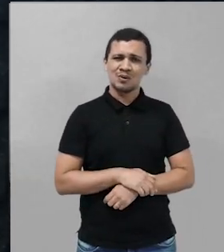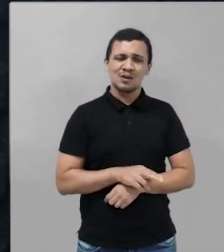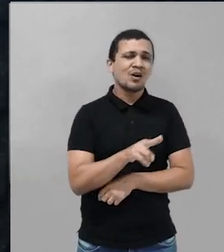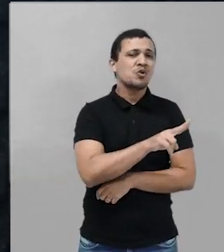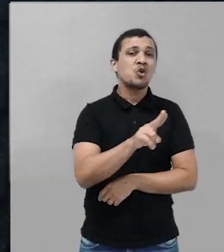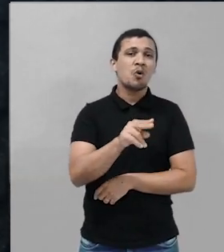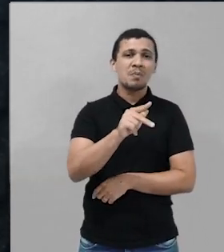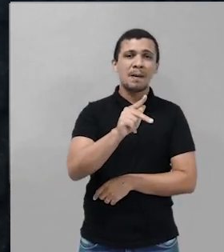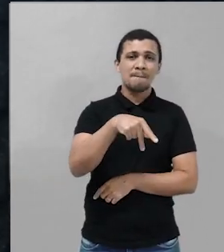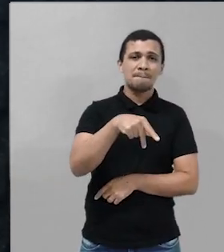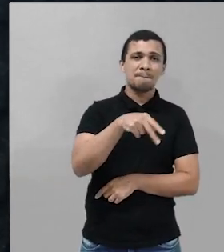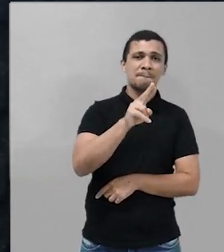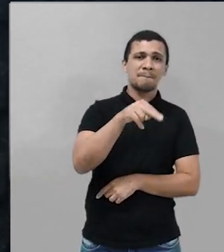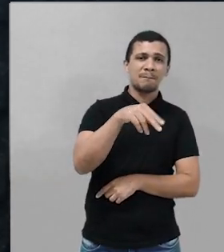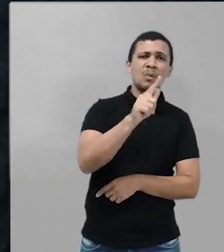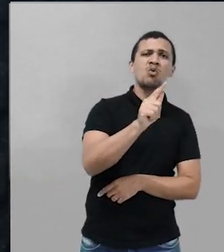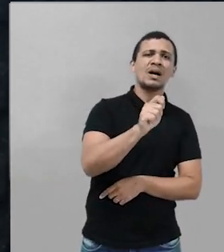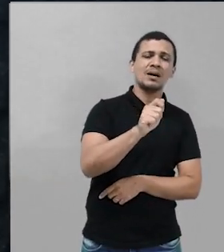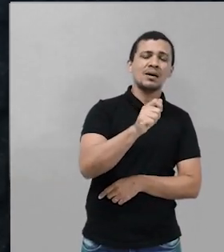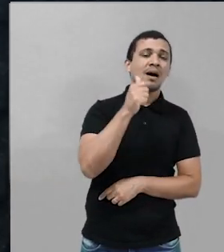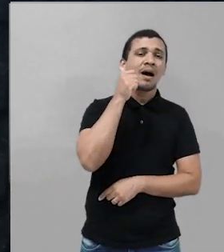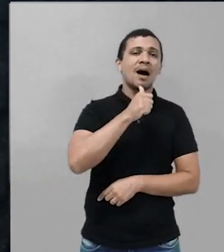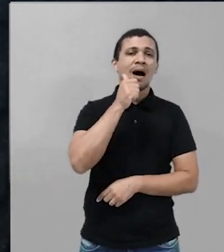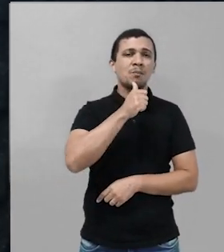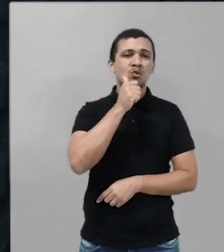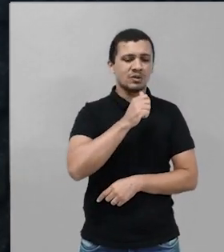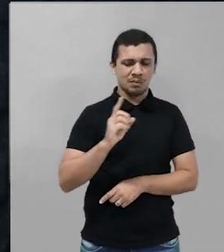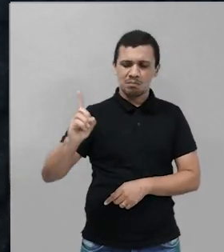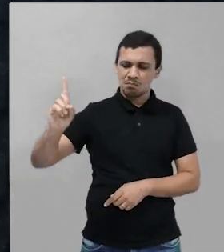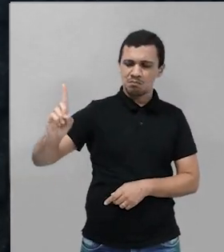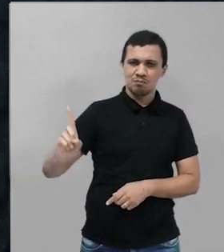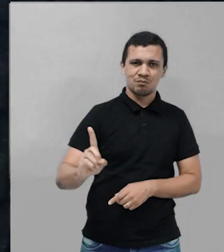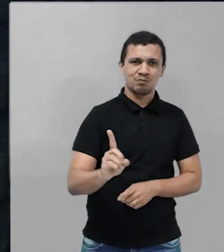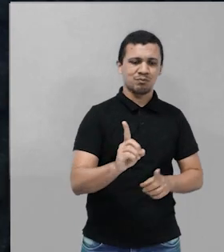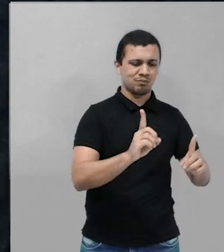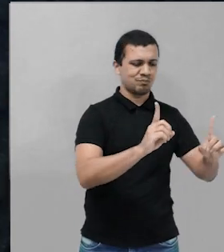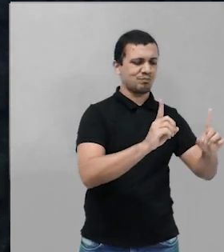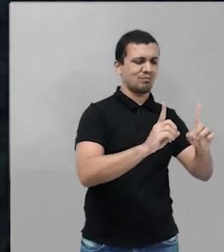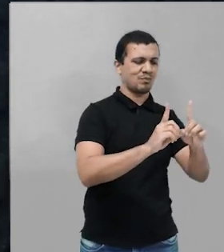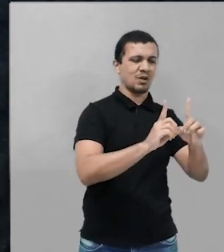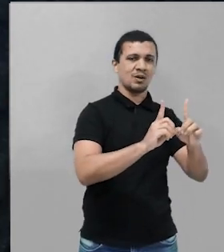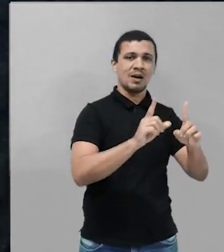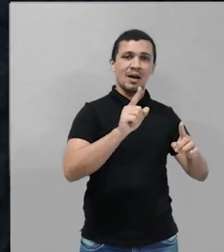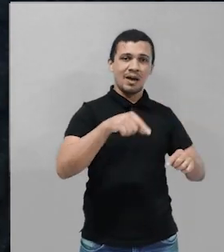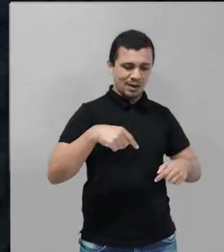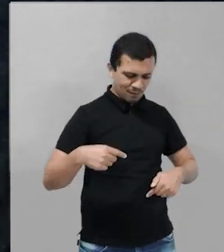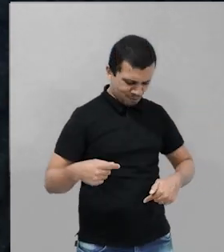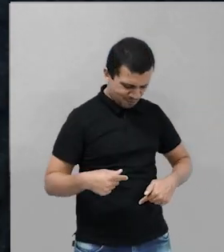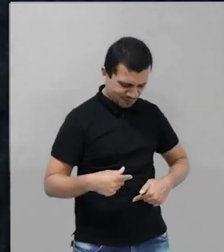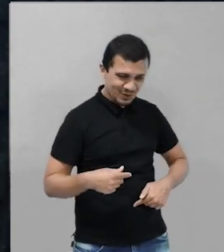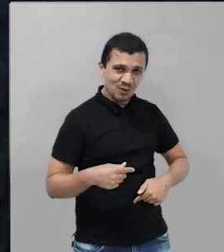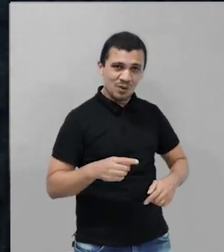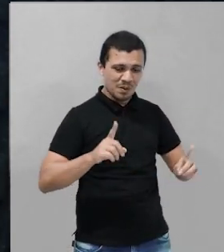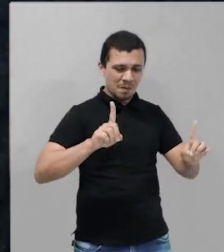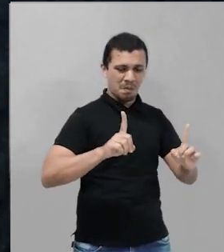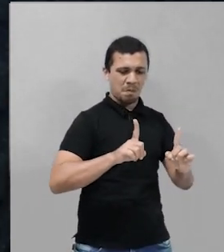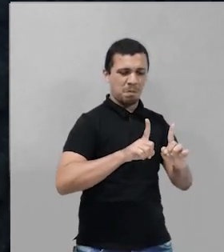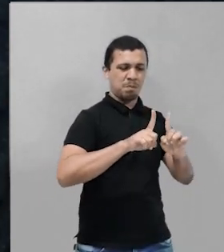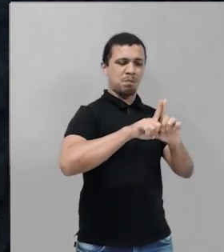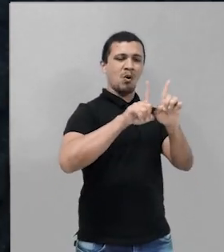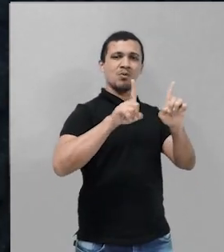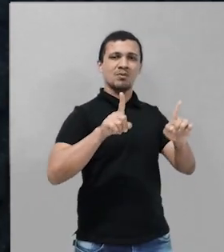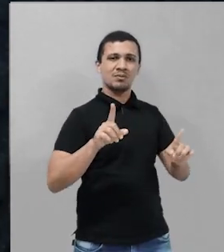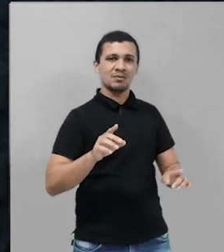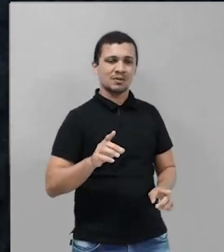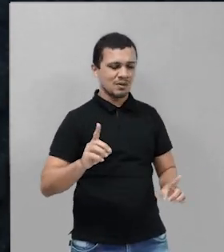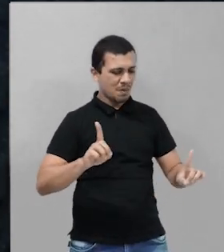Porque na roda, as mulheres entram e dão a umbigada. Punga é umbigo. Então, alguém diz, eu estou entrando. Entra, baixa